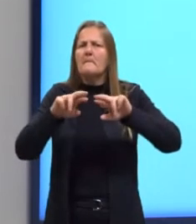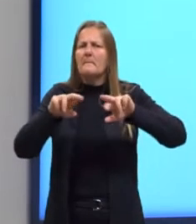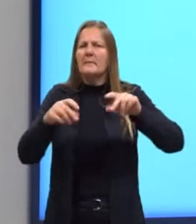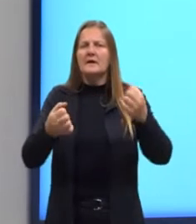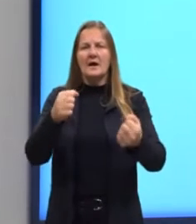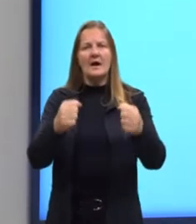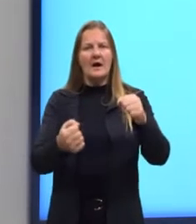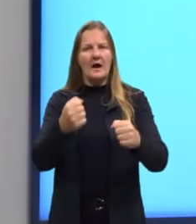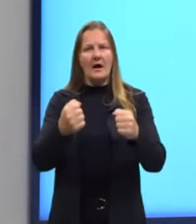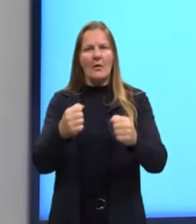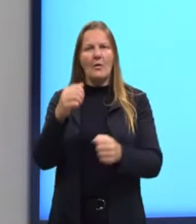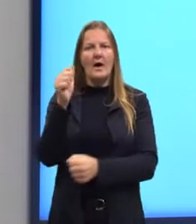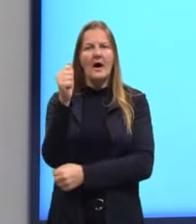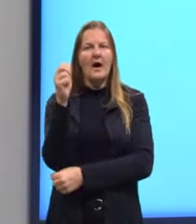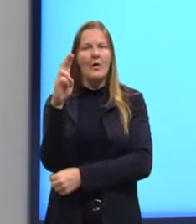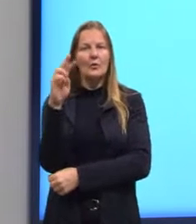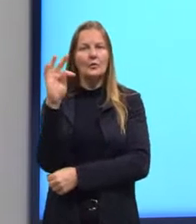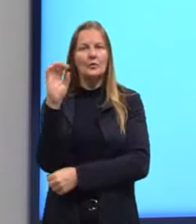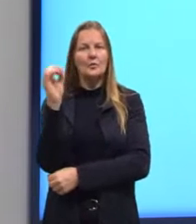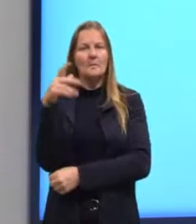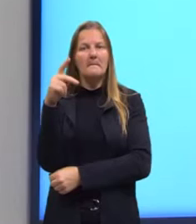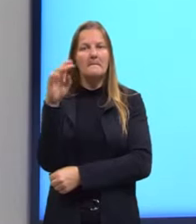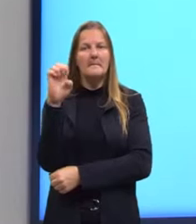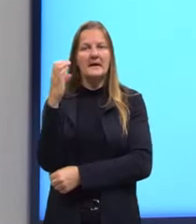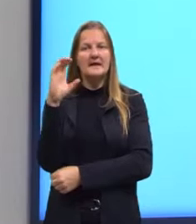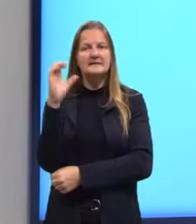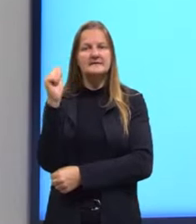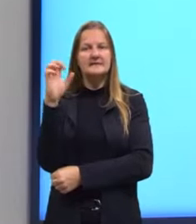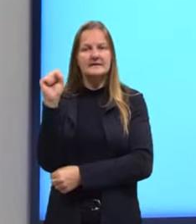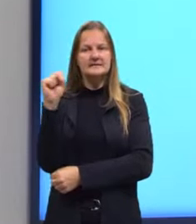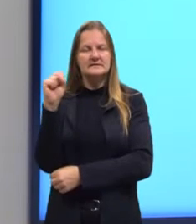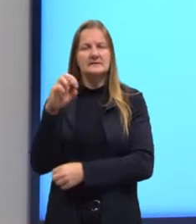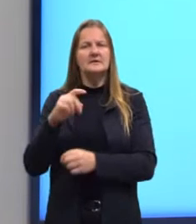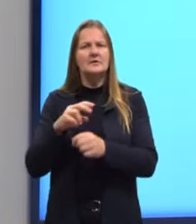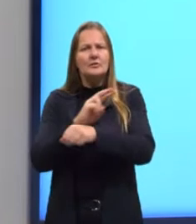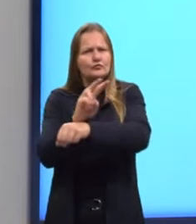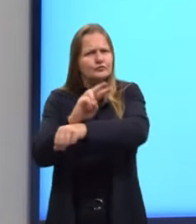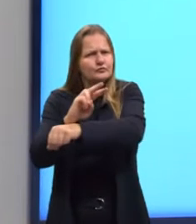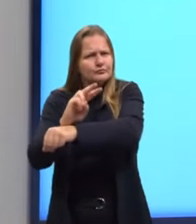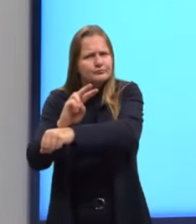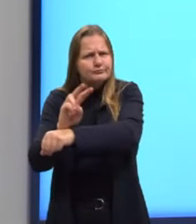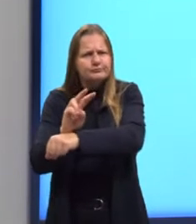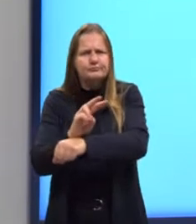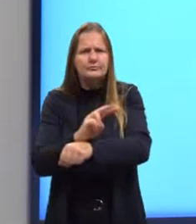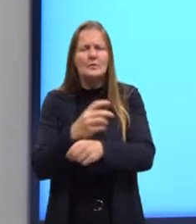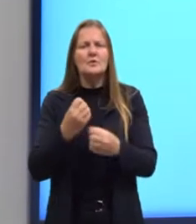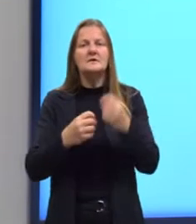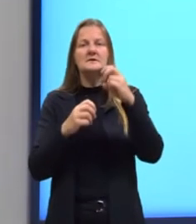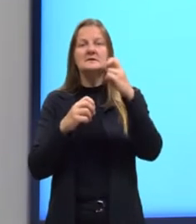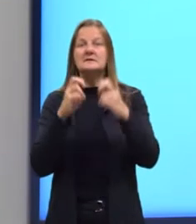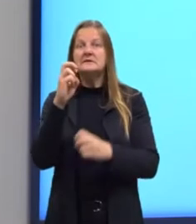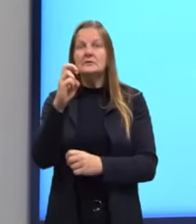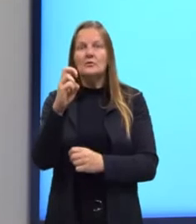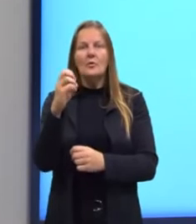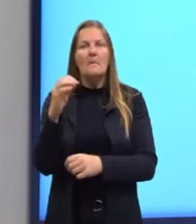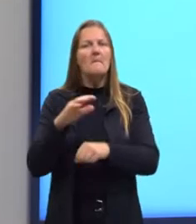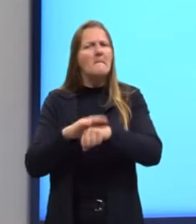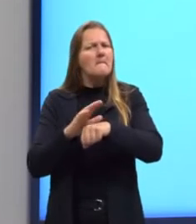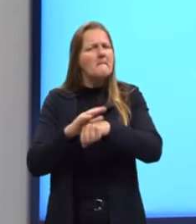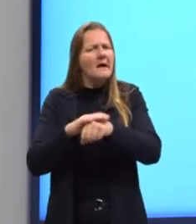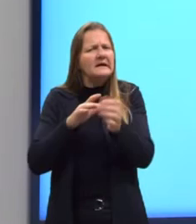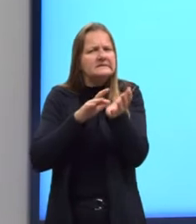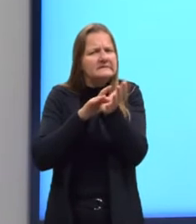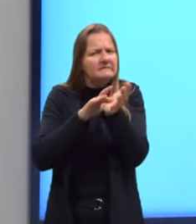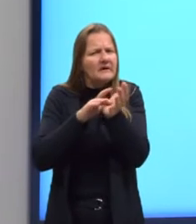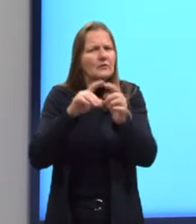veiculada contra a falsificação, as agências fiscalizadoras divulgaram que os cinco principais produtos de